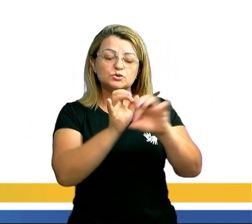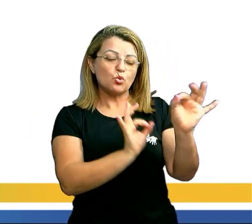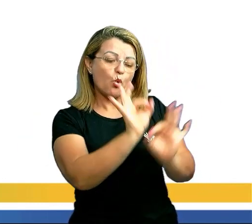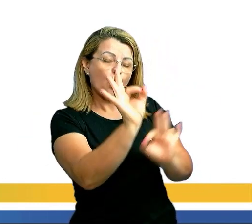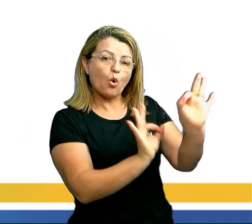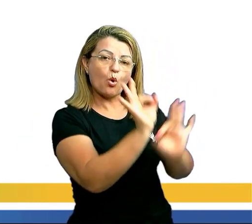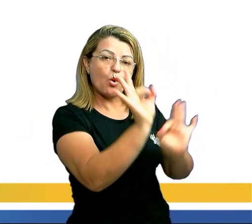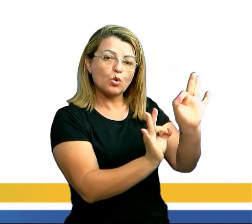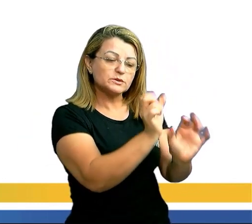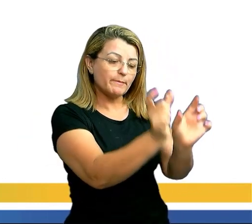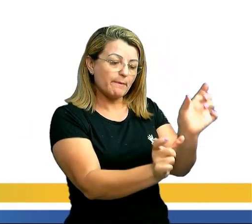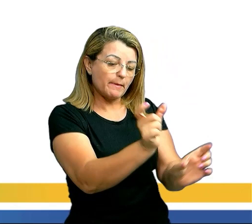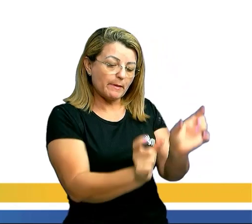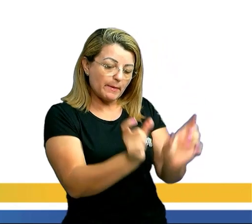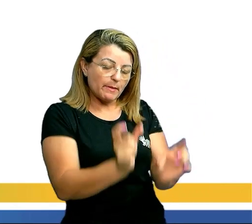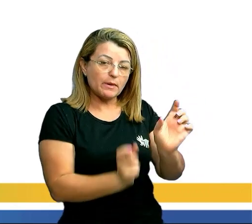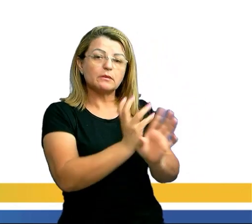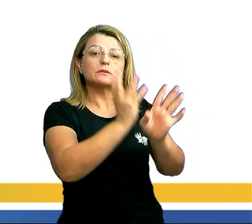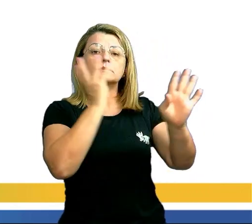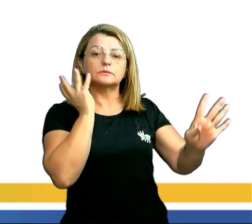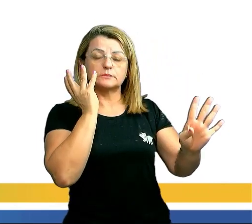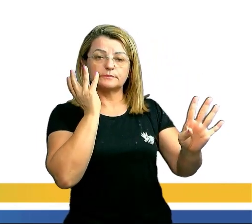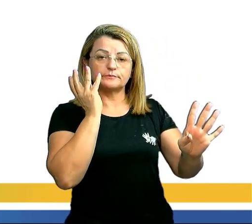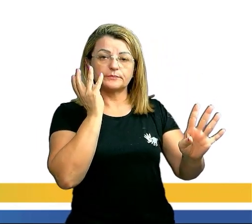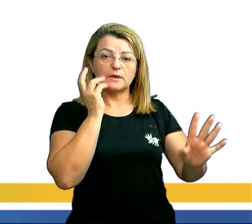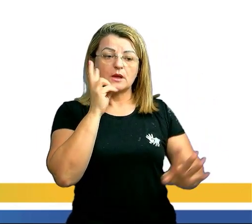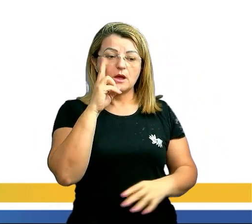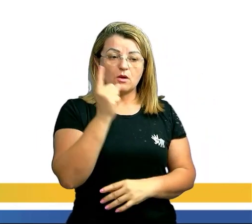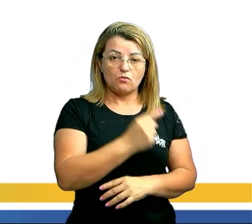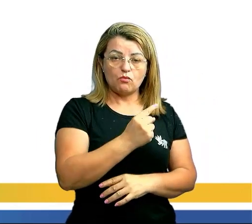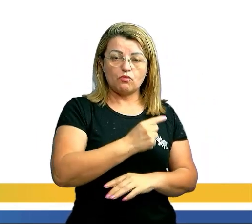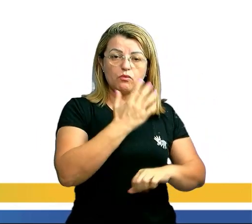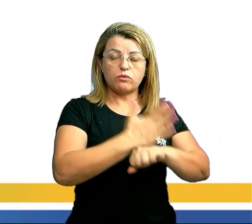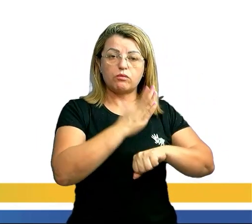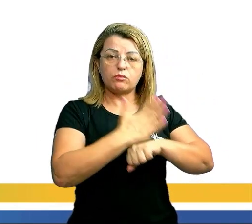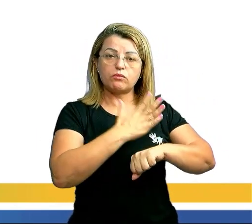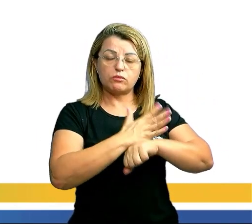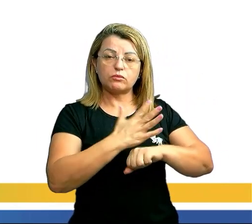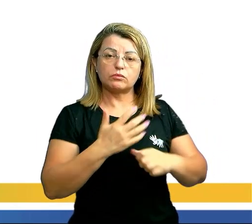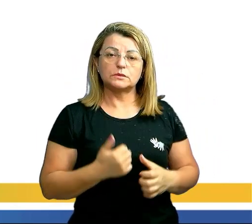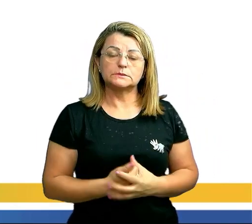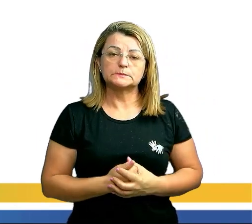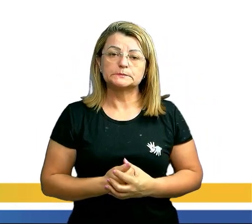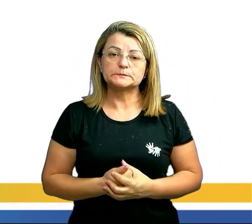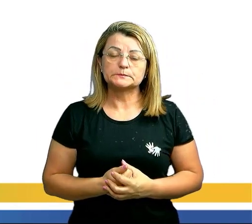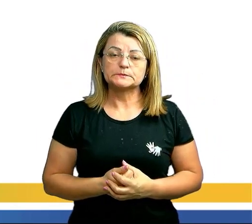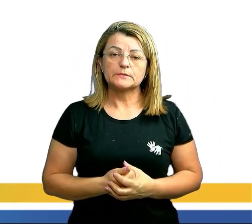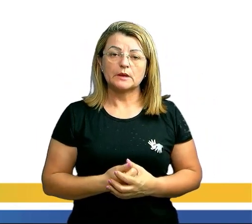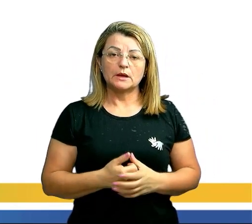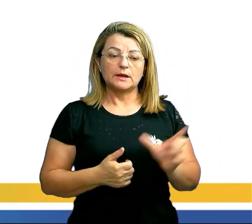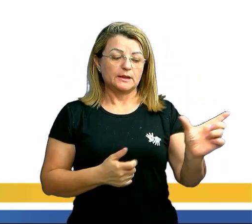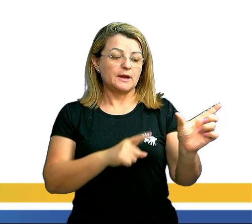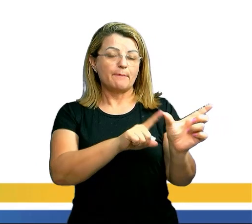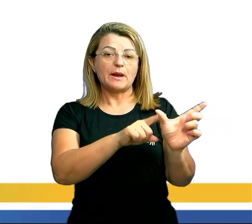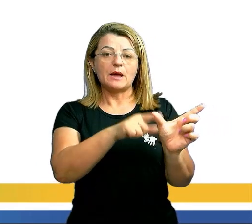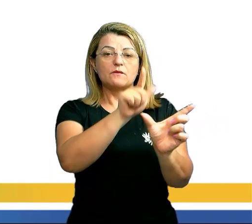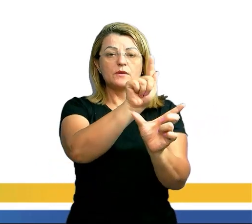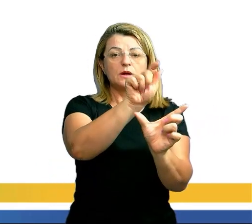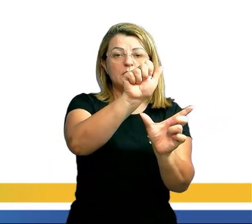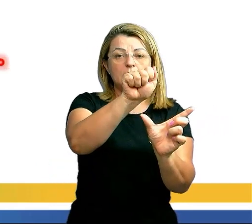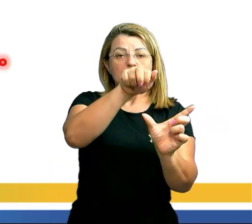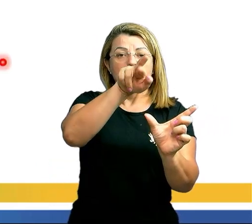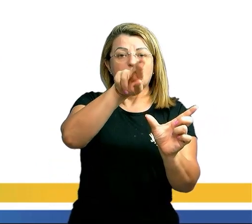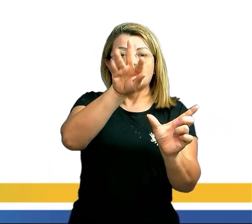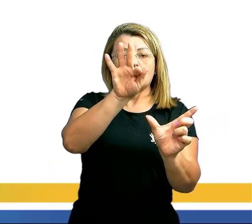Pasme, é esse valor mesmo, tá pessoal? Bora ver isso aqui com o exercício. Considere a palavra garfo e